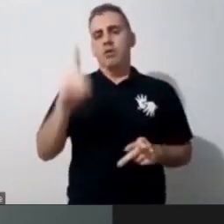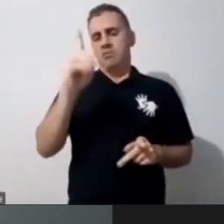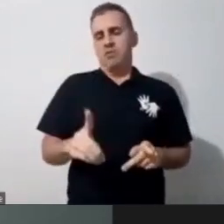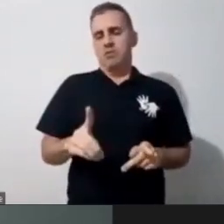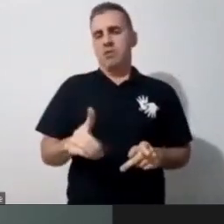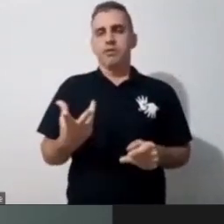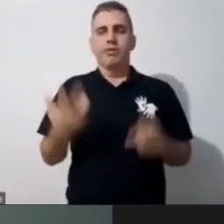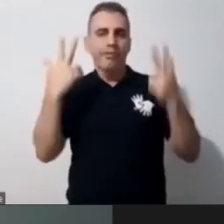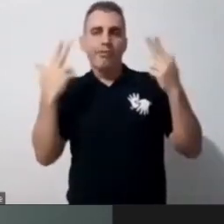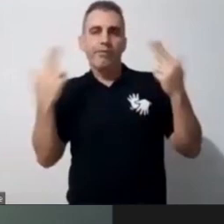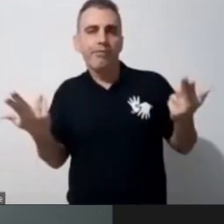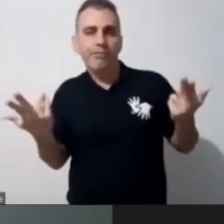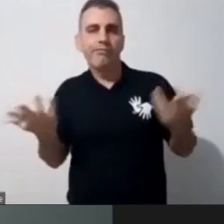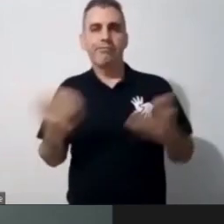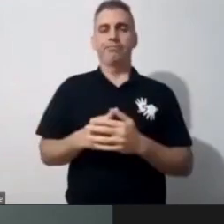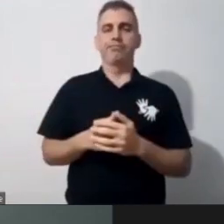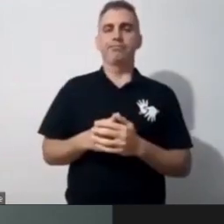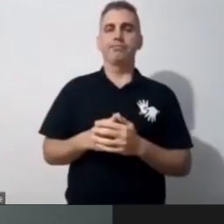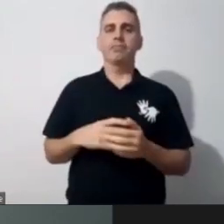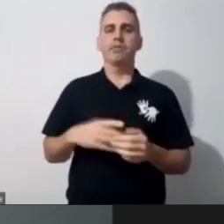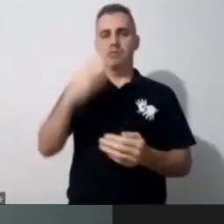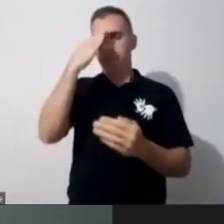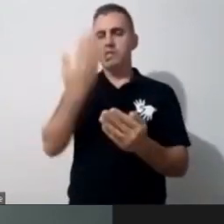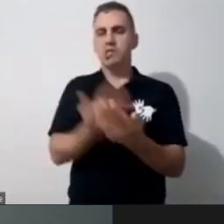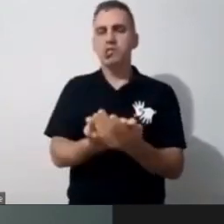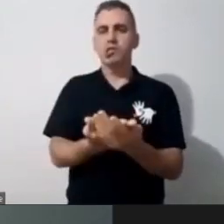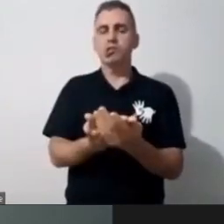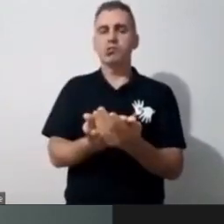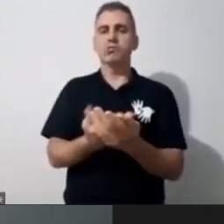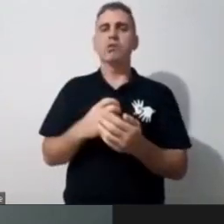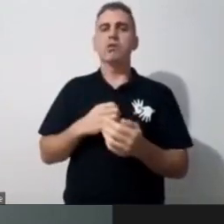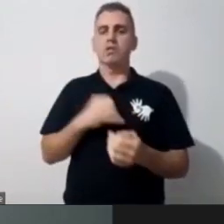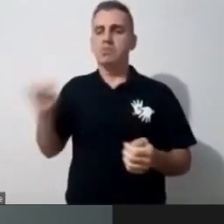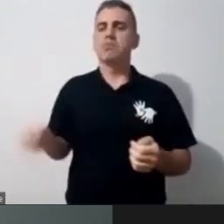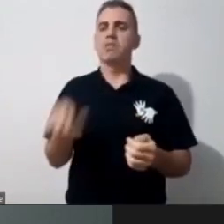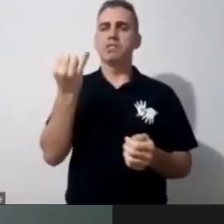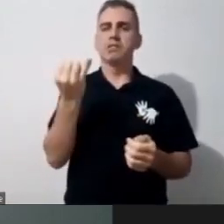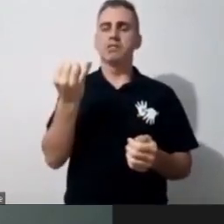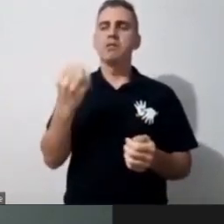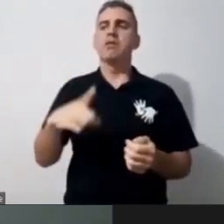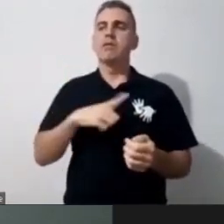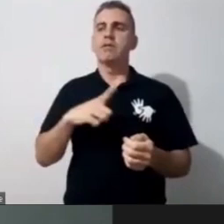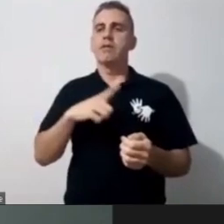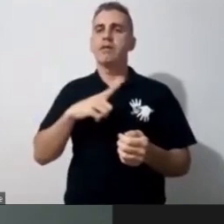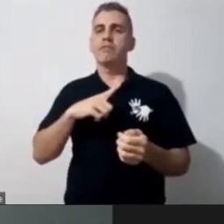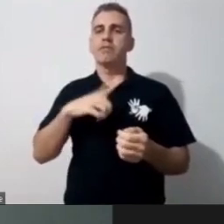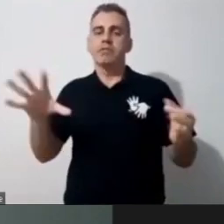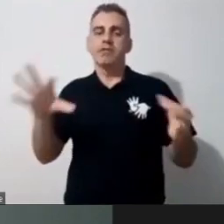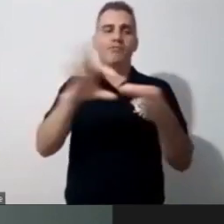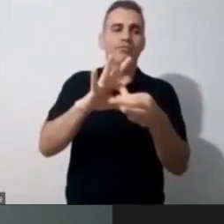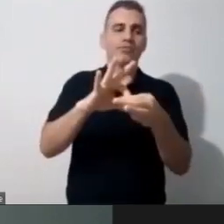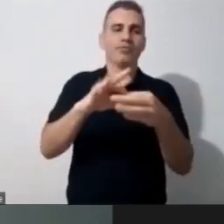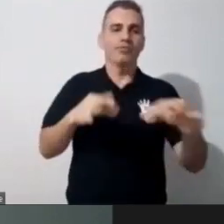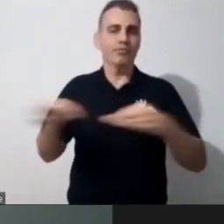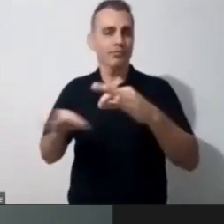acredito que o potencial ele tem que fazer parte do planejamento, né? A gente tem que planejar nesse